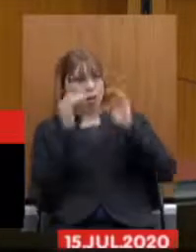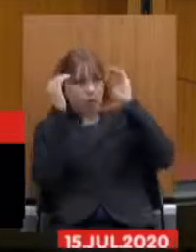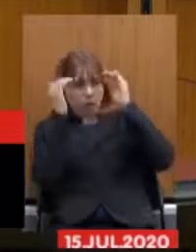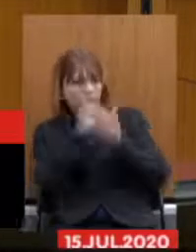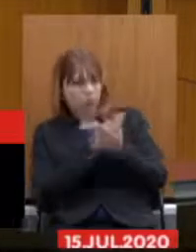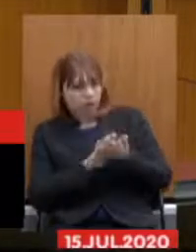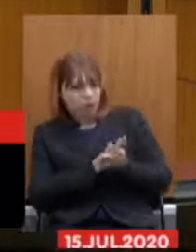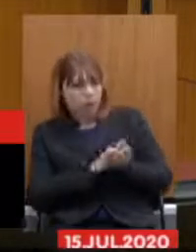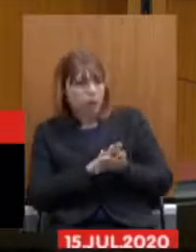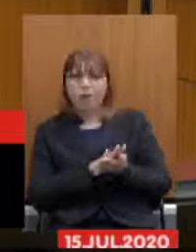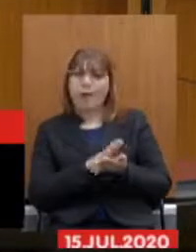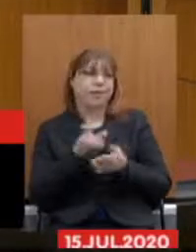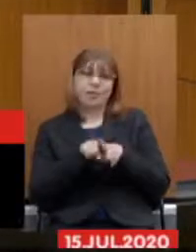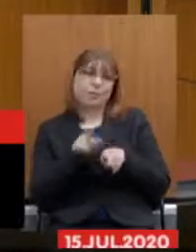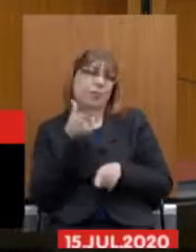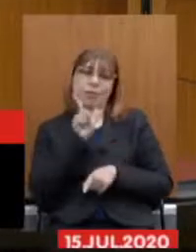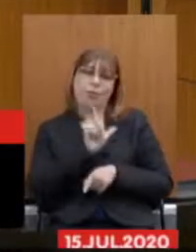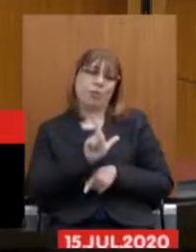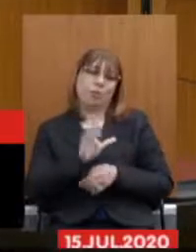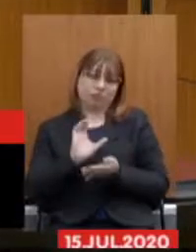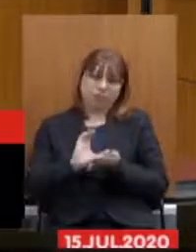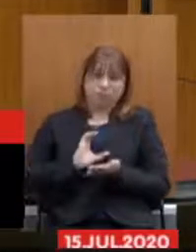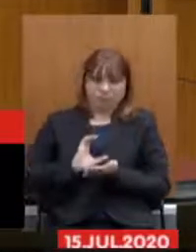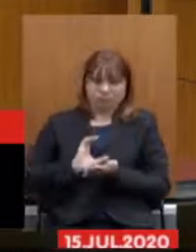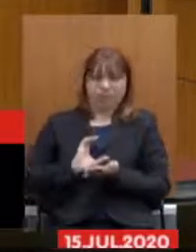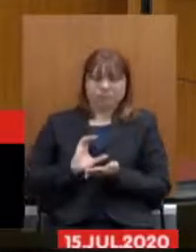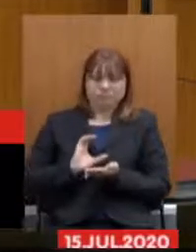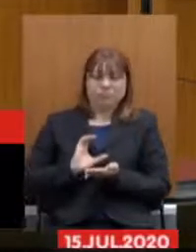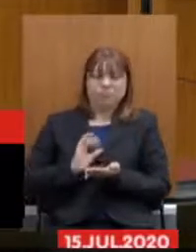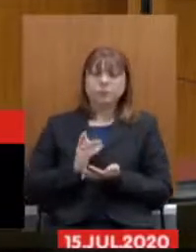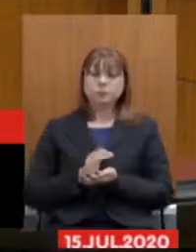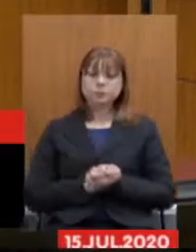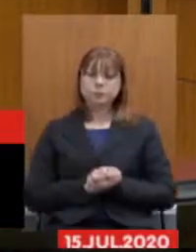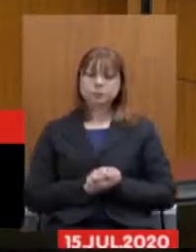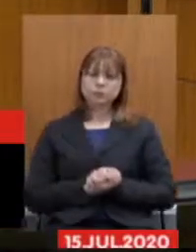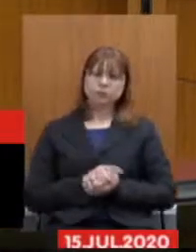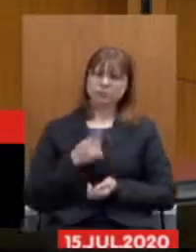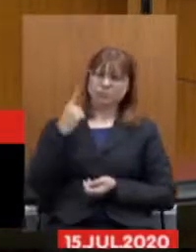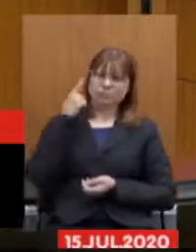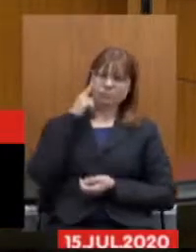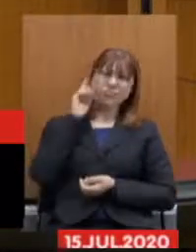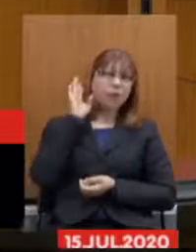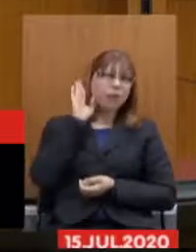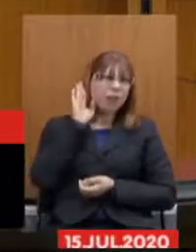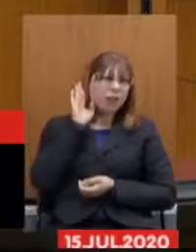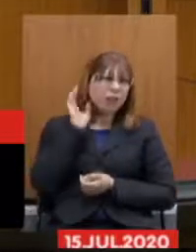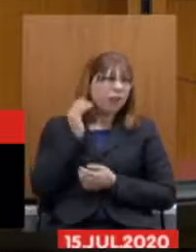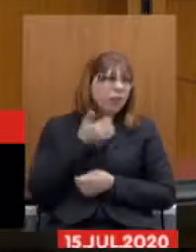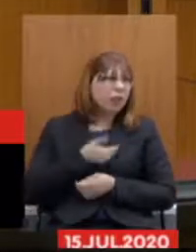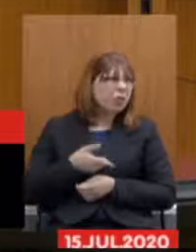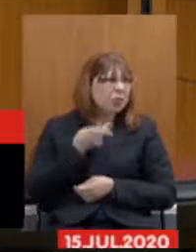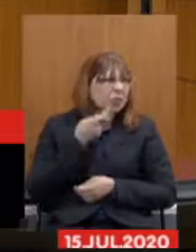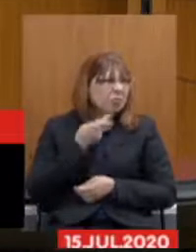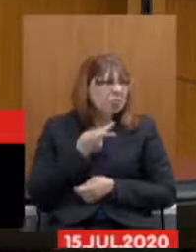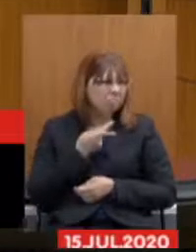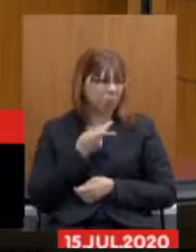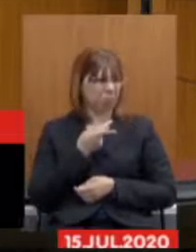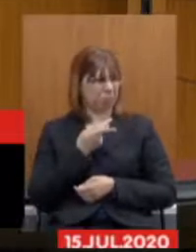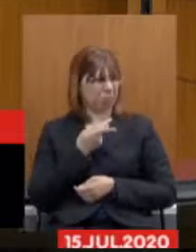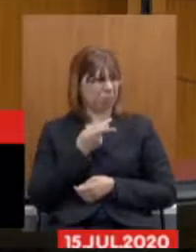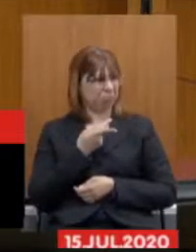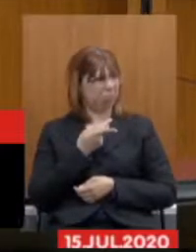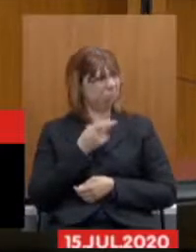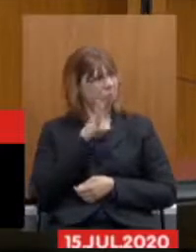arrecadação. e quando a gente ouve o governo falar que os